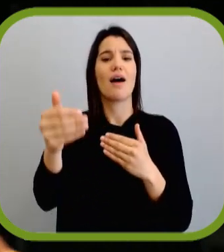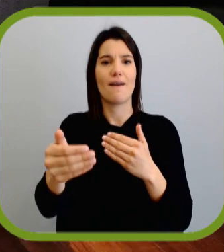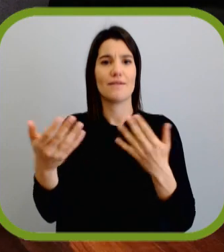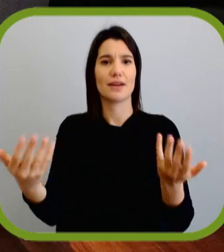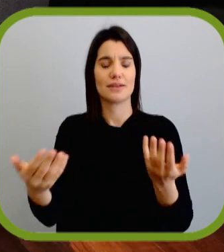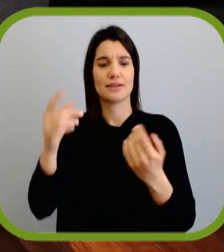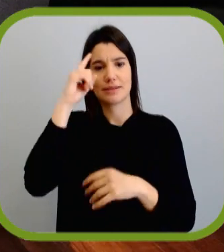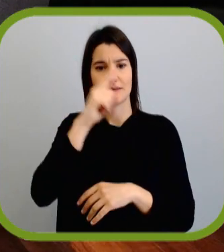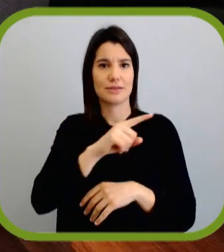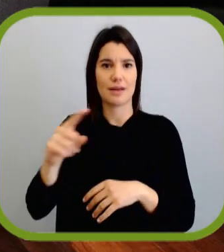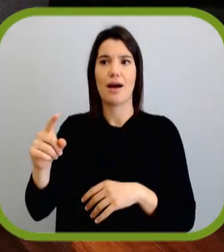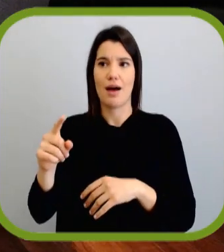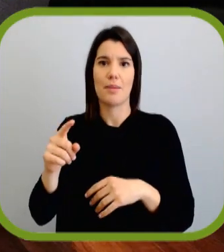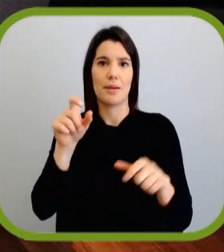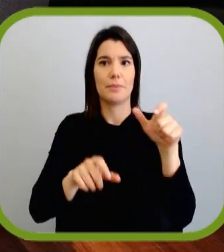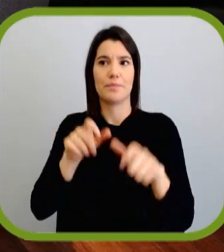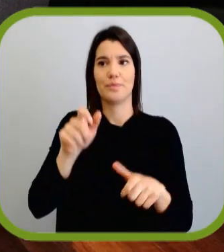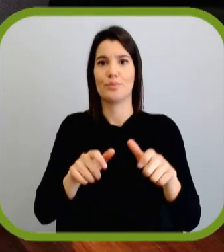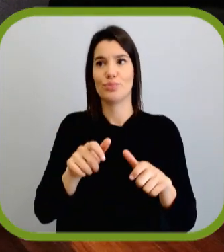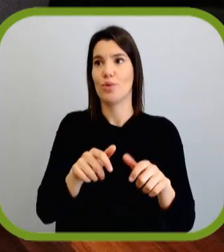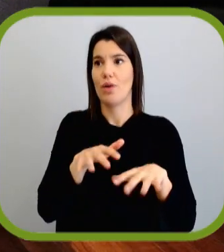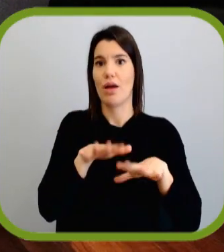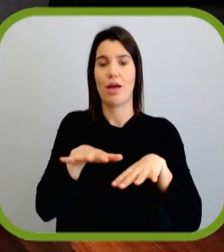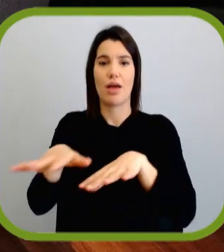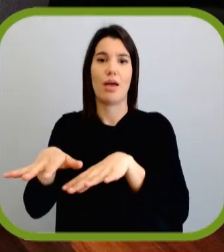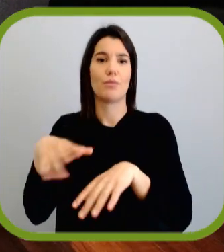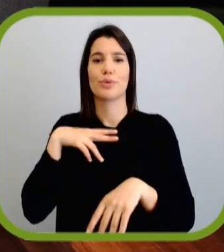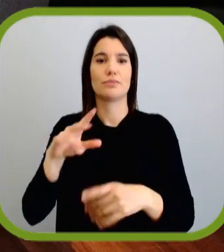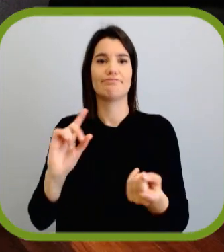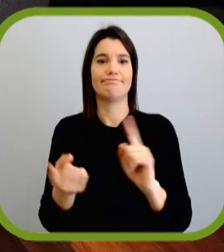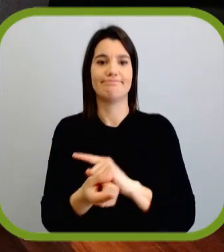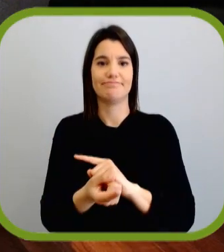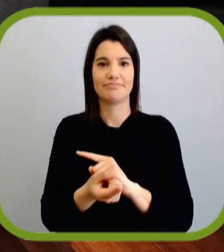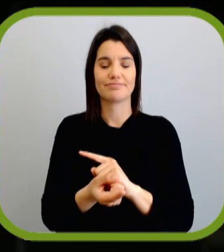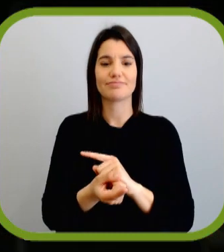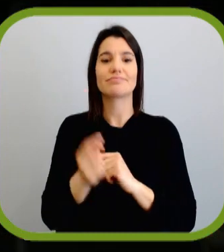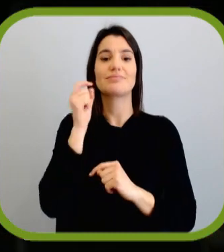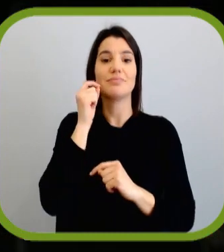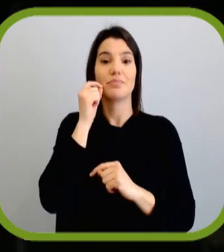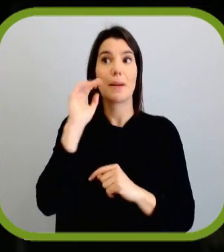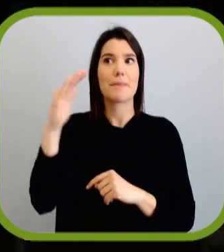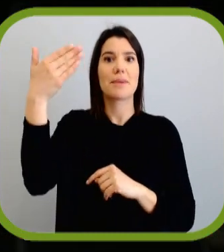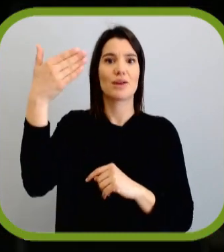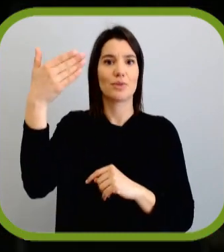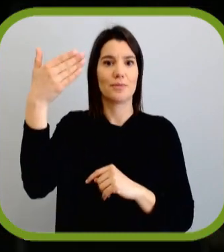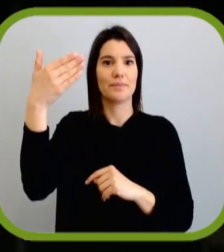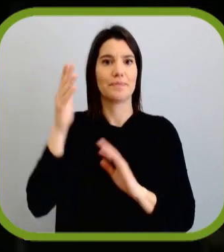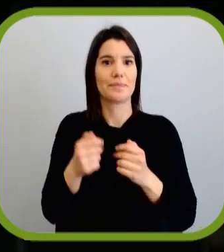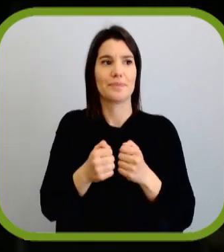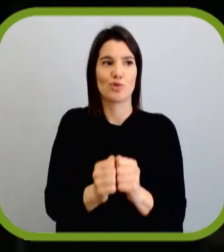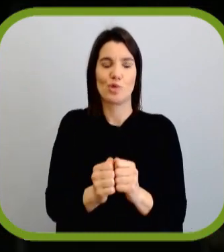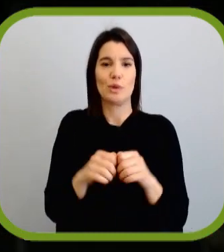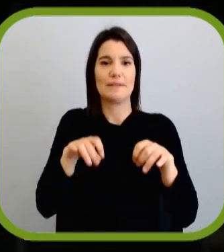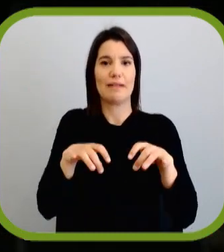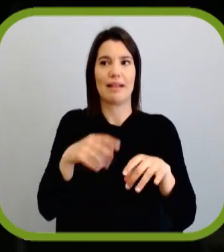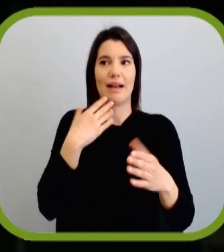frente e se sabe leva atrás os eleitores, em Portugal isso geralmente funciona ao contrário. Quem vem à frente tem que se esconder